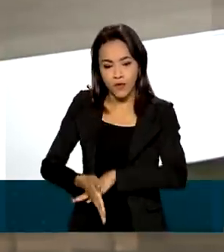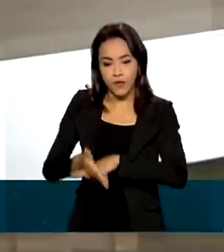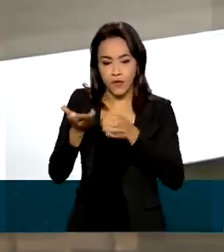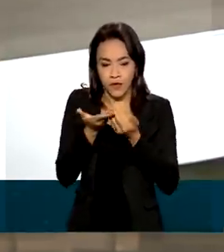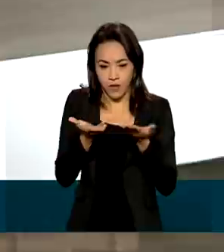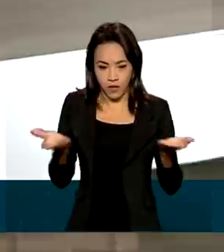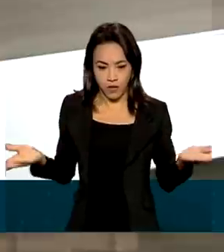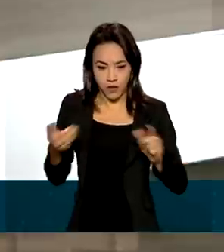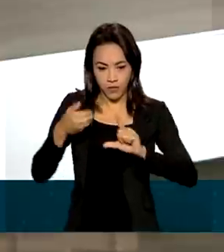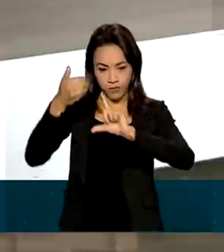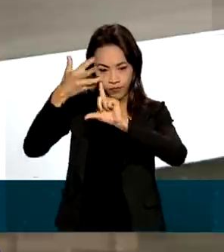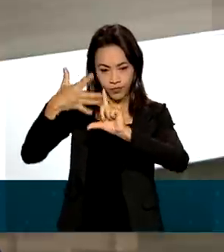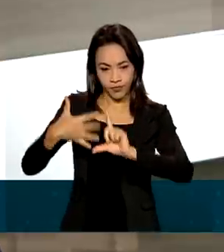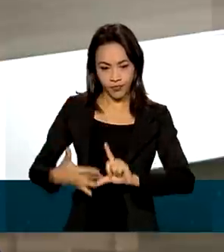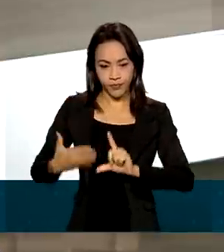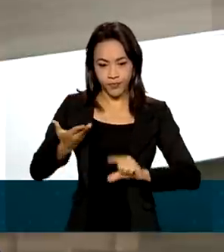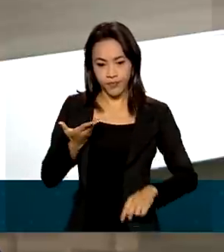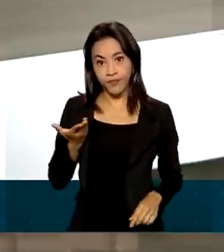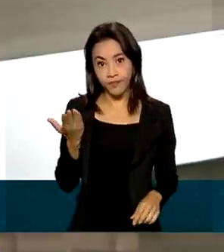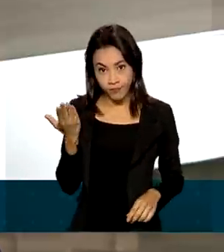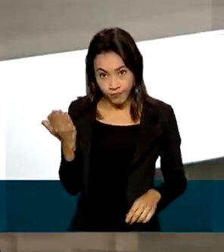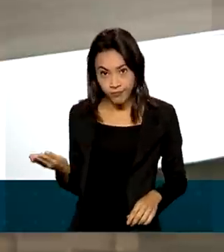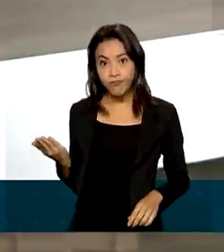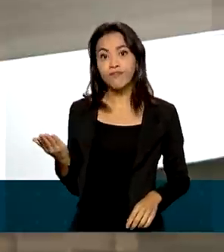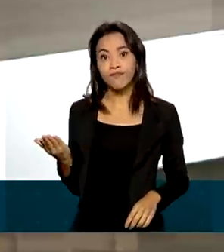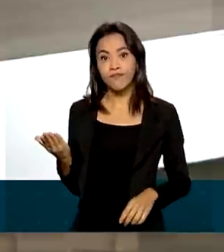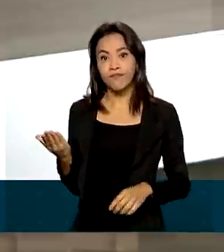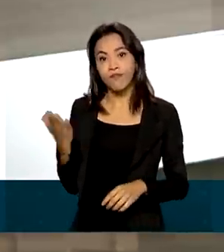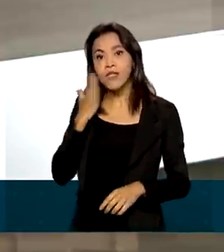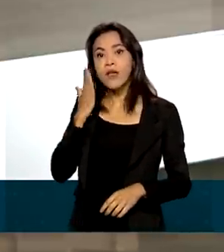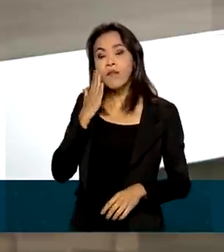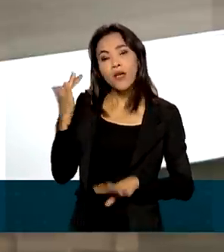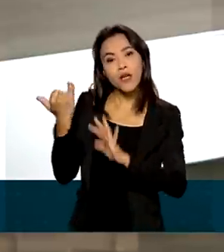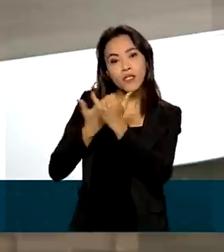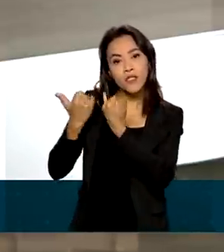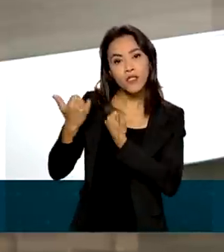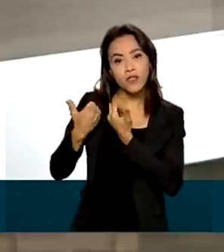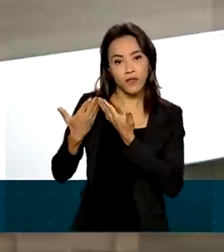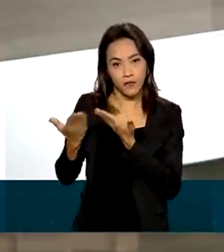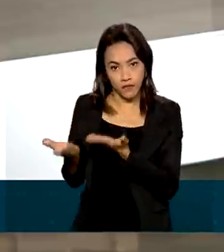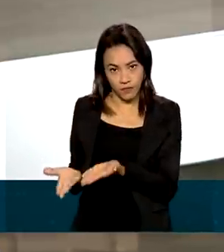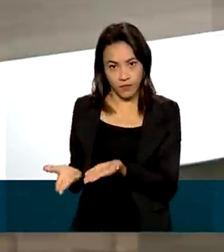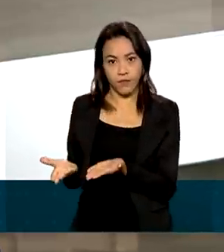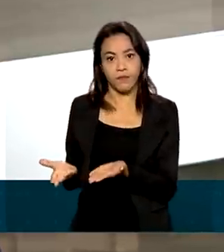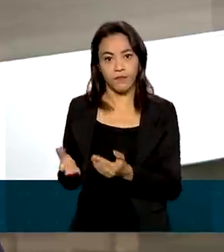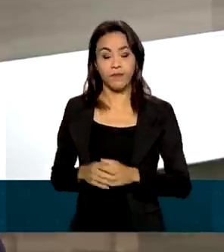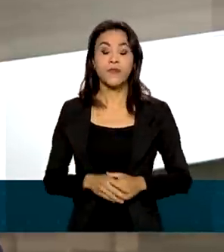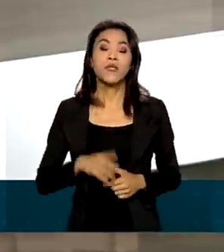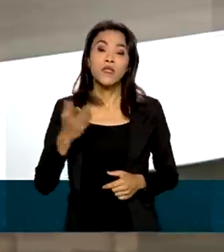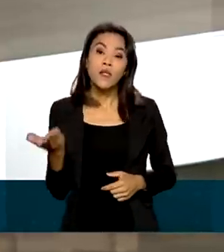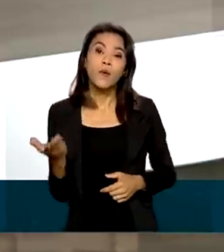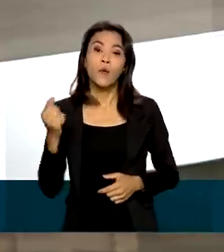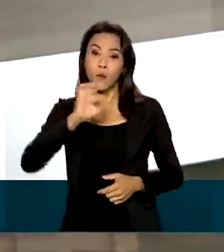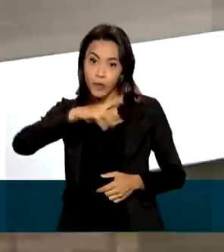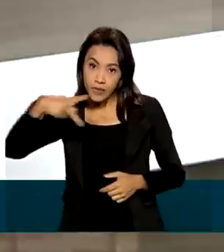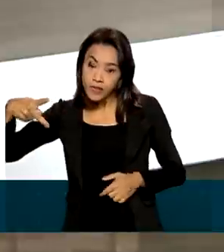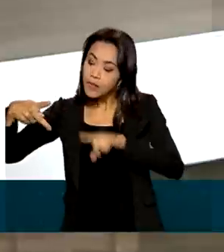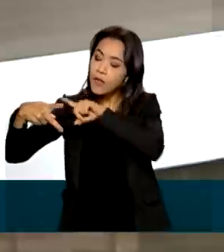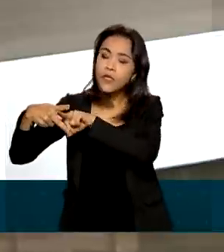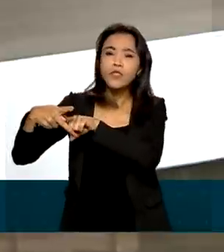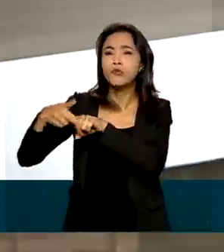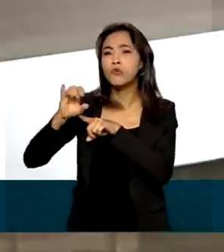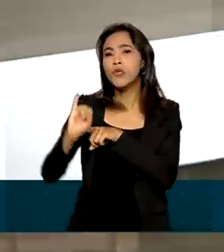meuinss no celular ou diretamente no portal gov.br barra meuinss. Segundo o presidente do